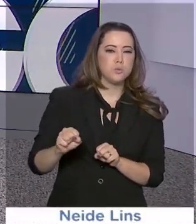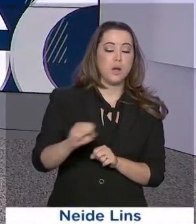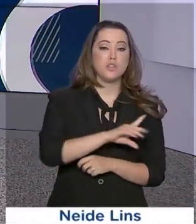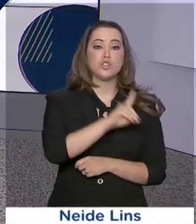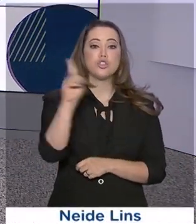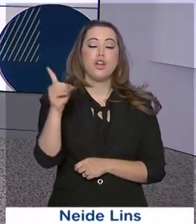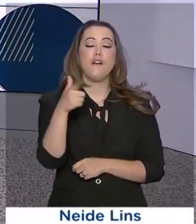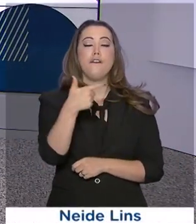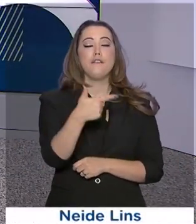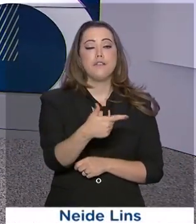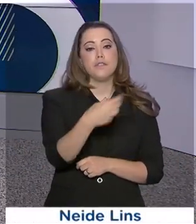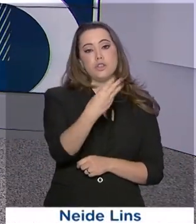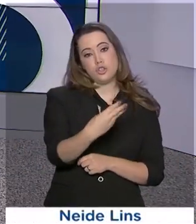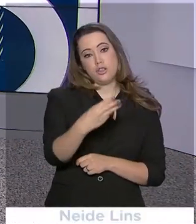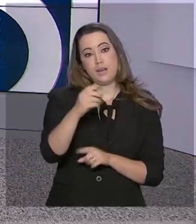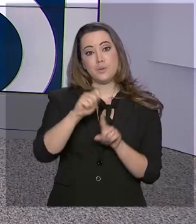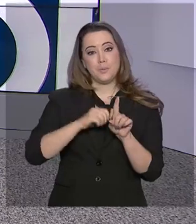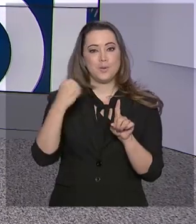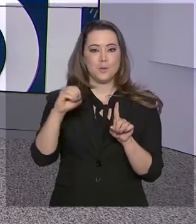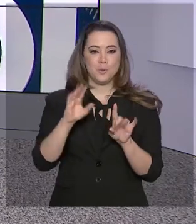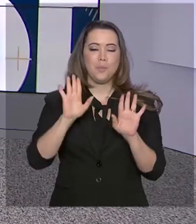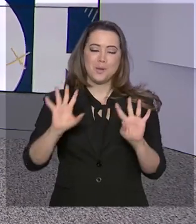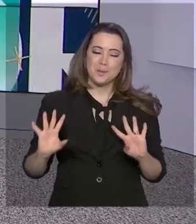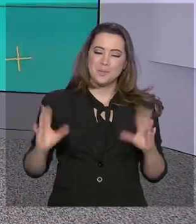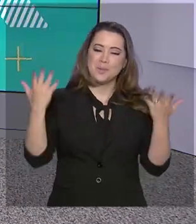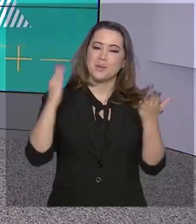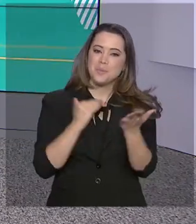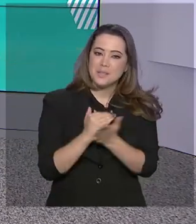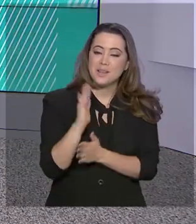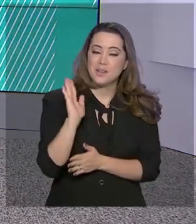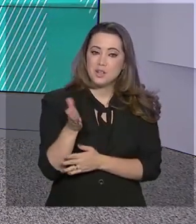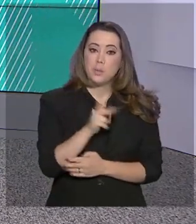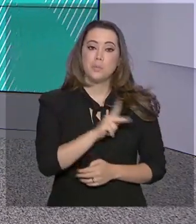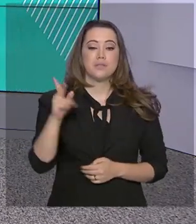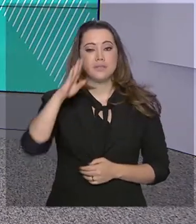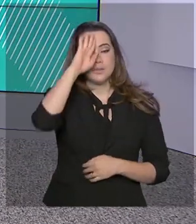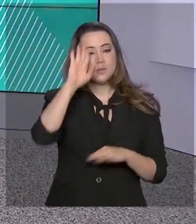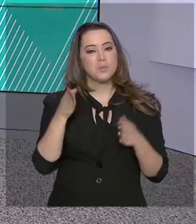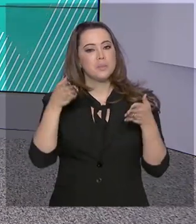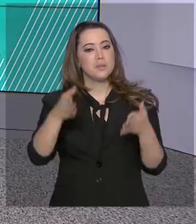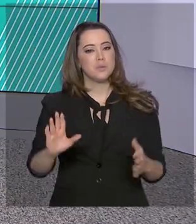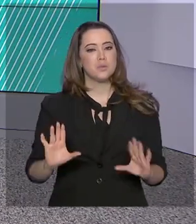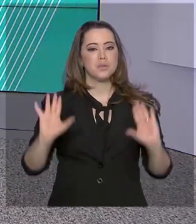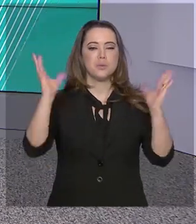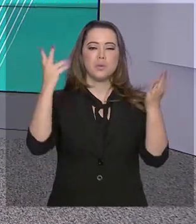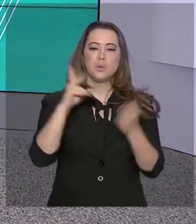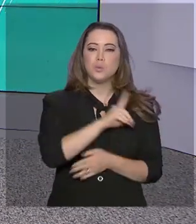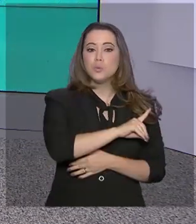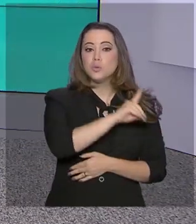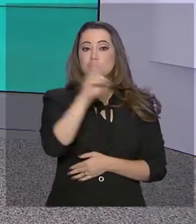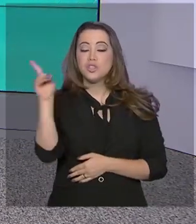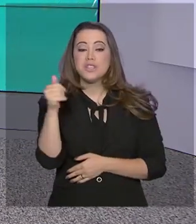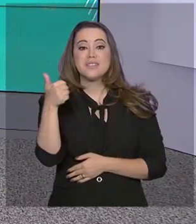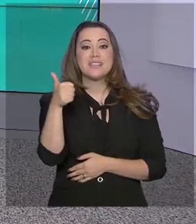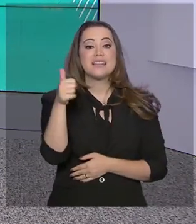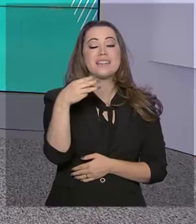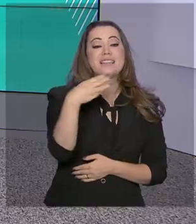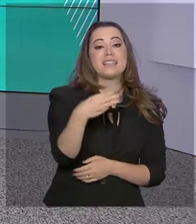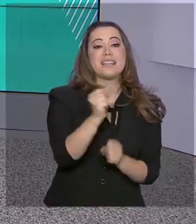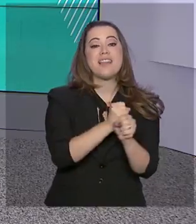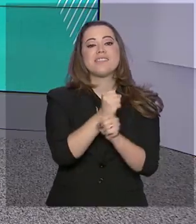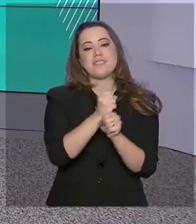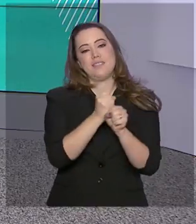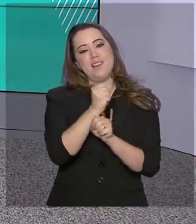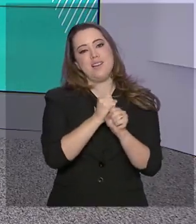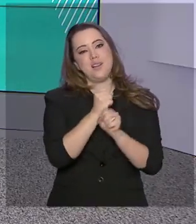mas as comemorações já começaram. O presidente Jair Bolsonaro participou de uma celebração que marca os 113 anos do primeiro